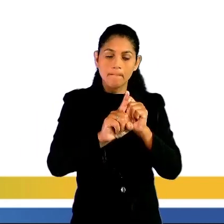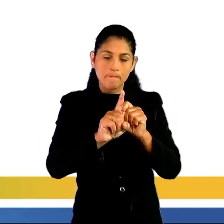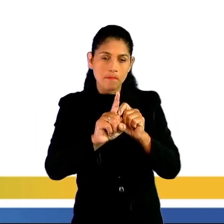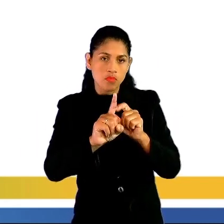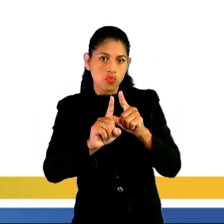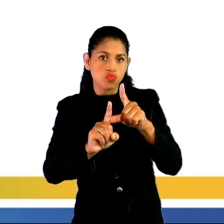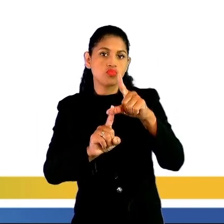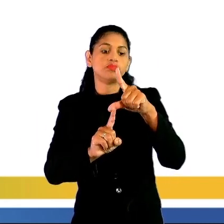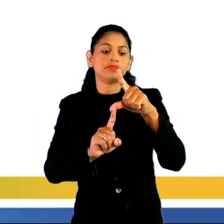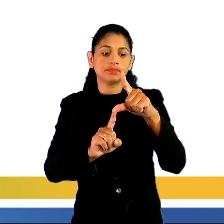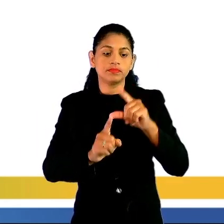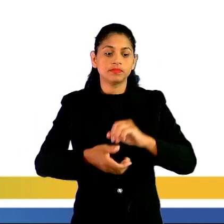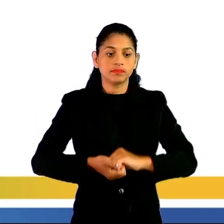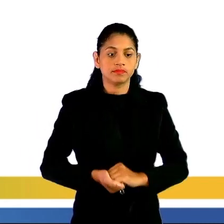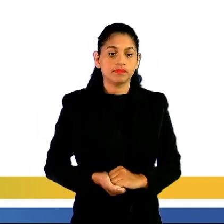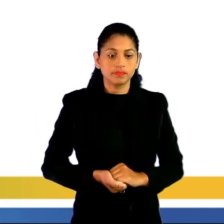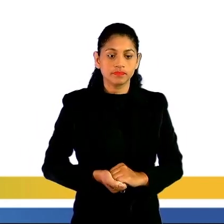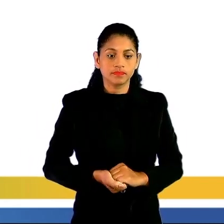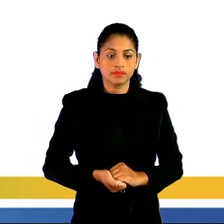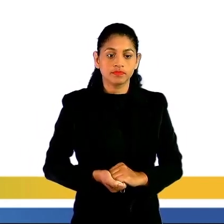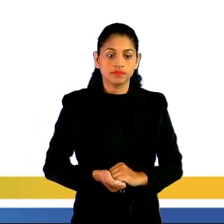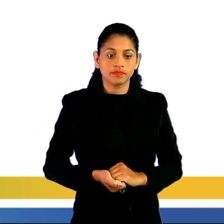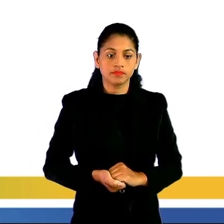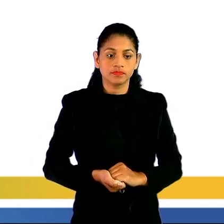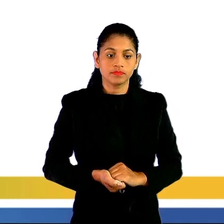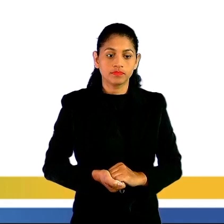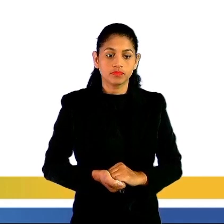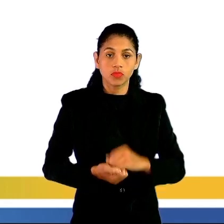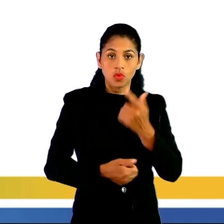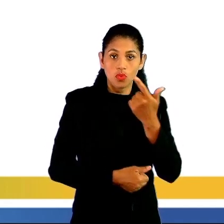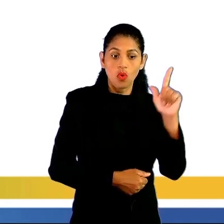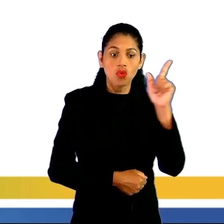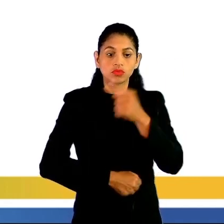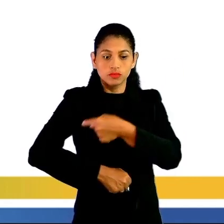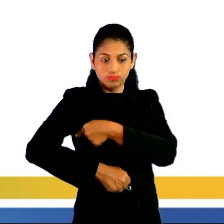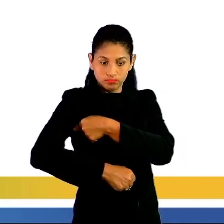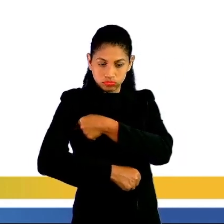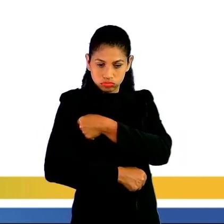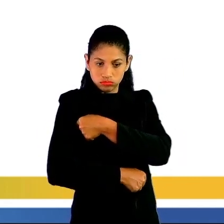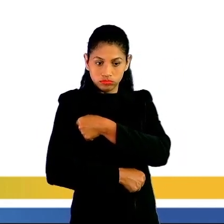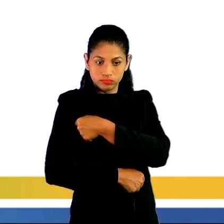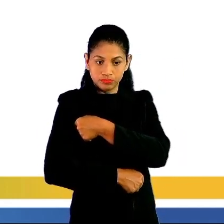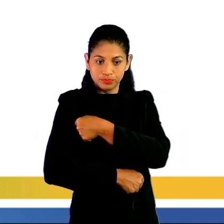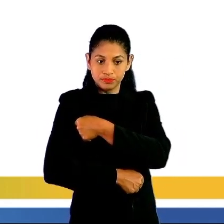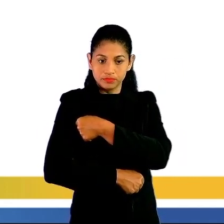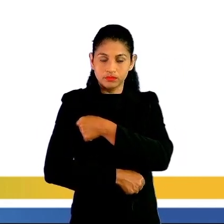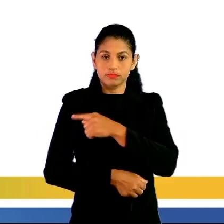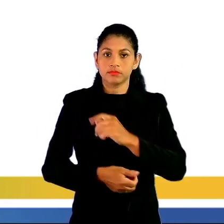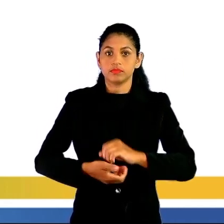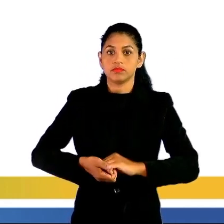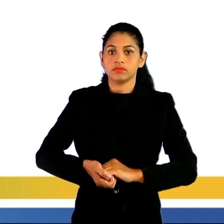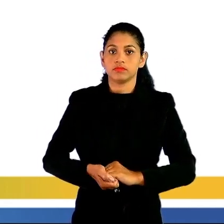Fahrenheit. Também temos outra medida de temperatura aqui. Um exemplo de